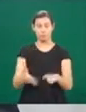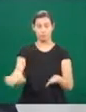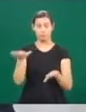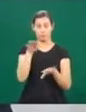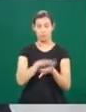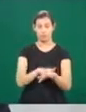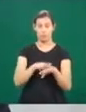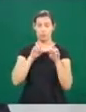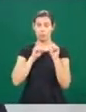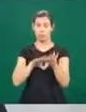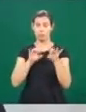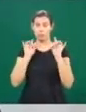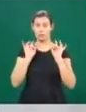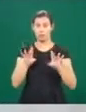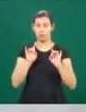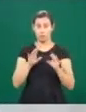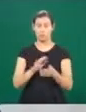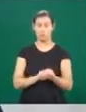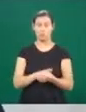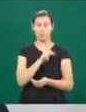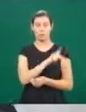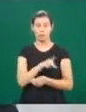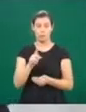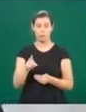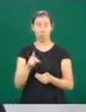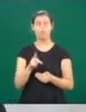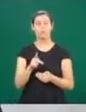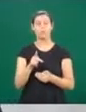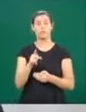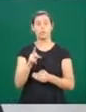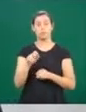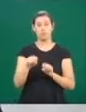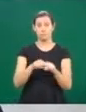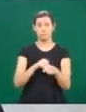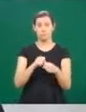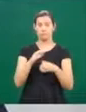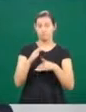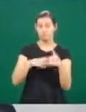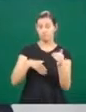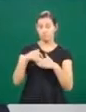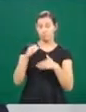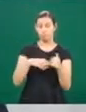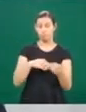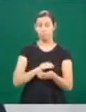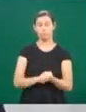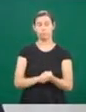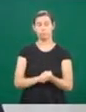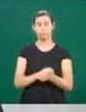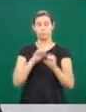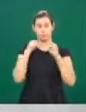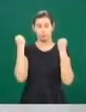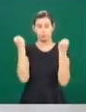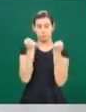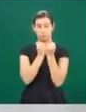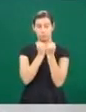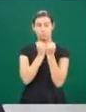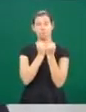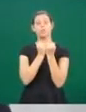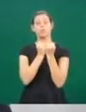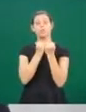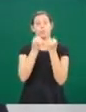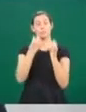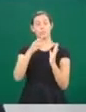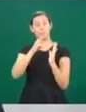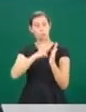e educação especial. Professores têm buscado mais qualificação nessa área. E ainda, o seminário pretende discutir sobre metodologias de